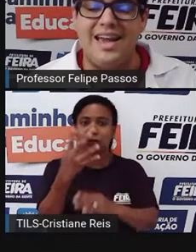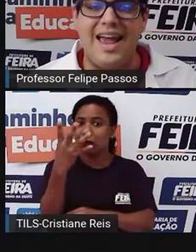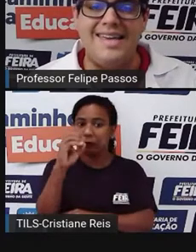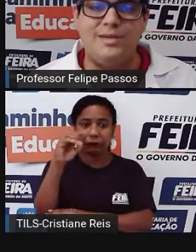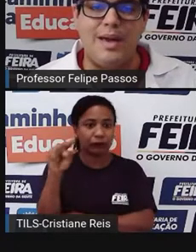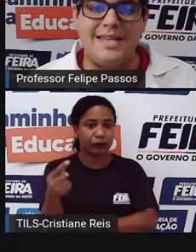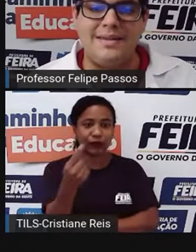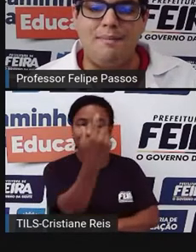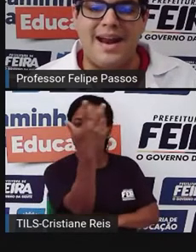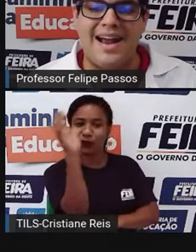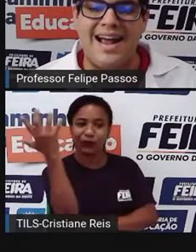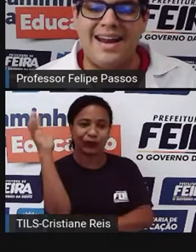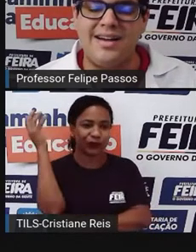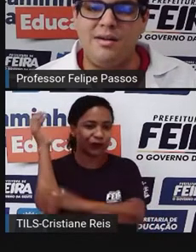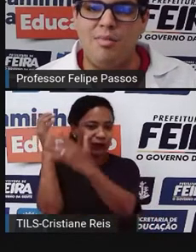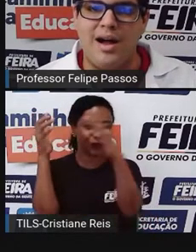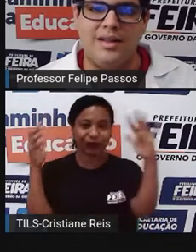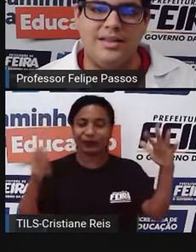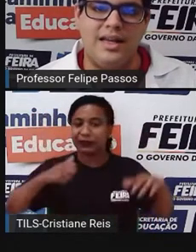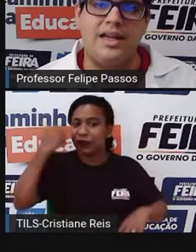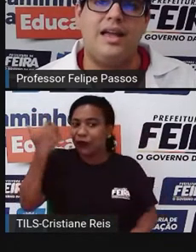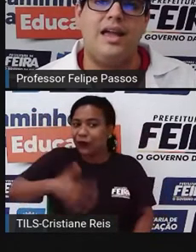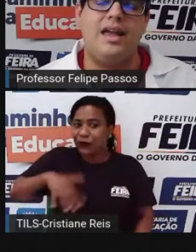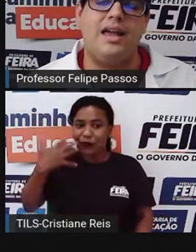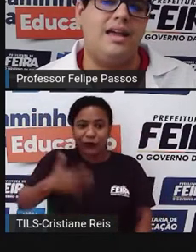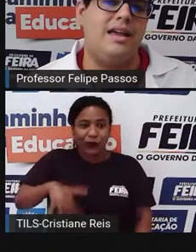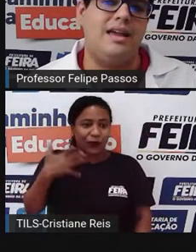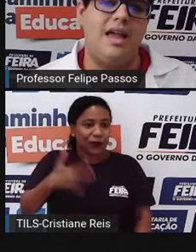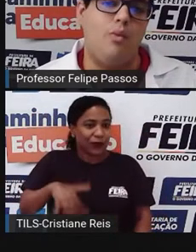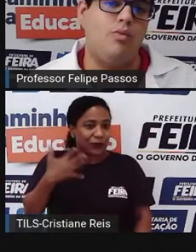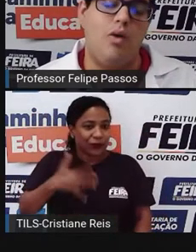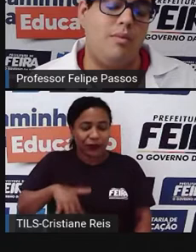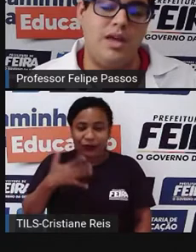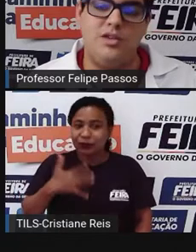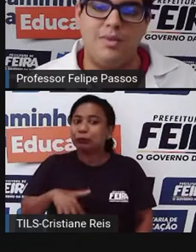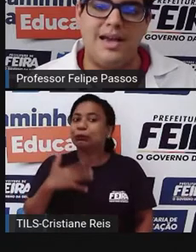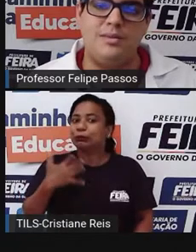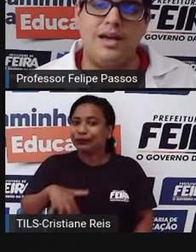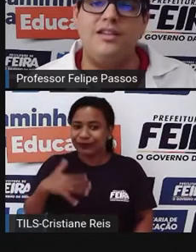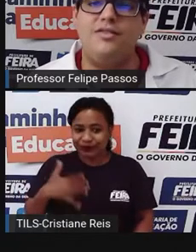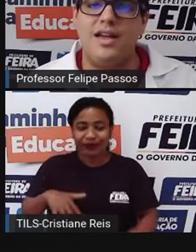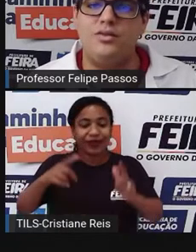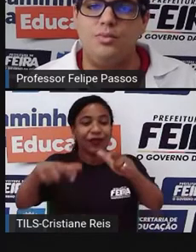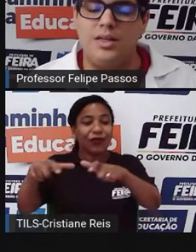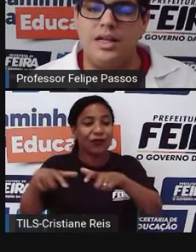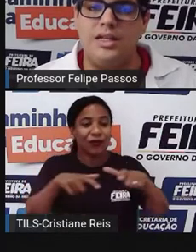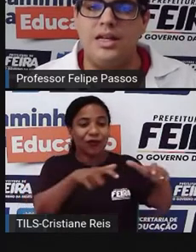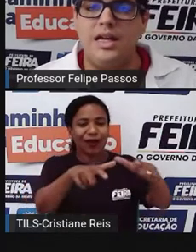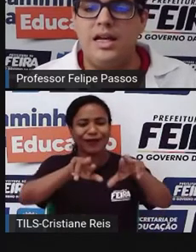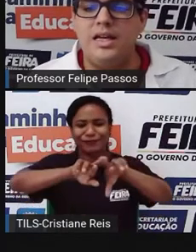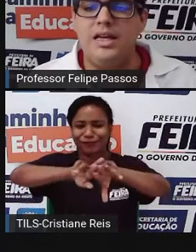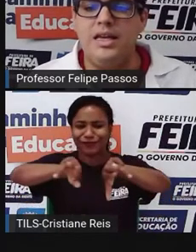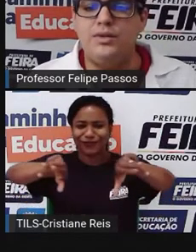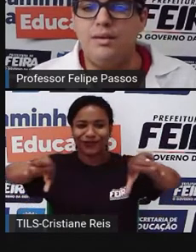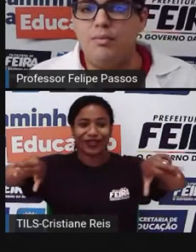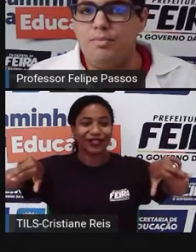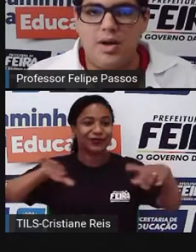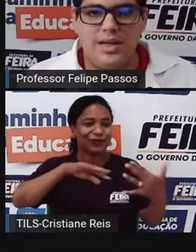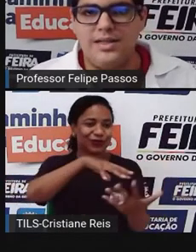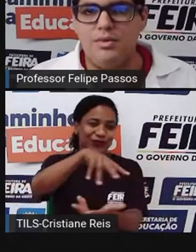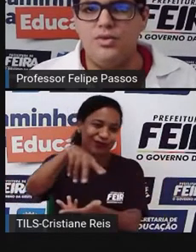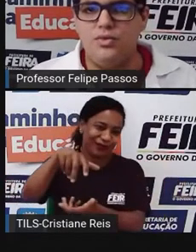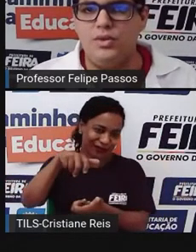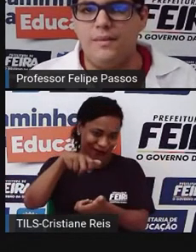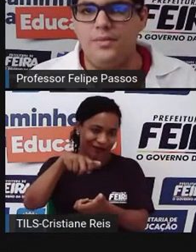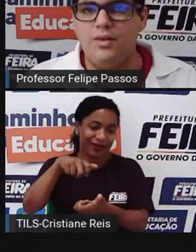assim, é espécie pra caramba, é o ambiente mais megadiverso do planeta e isso é uma